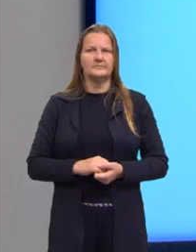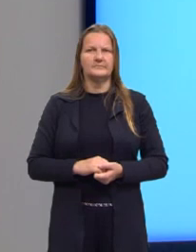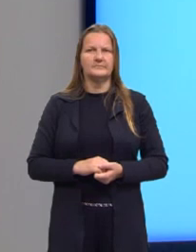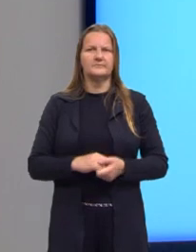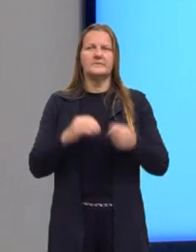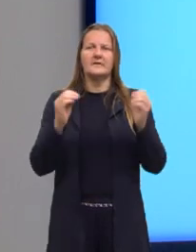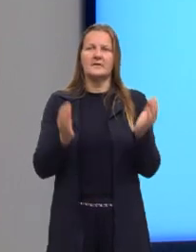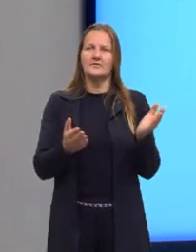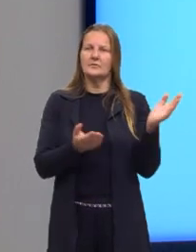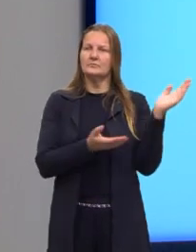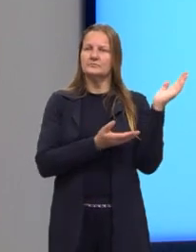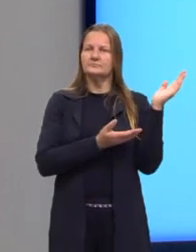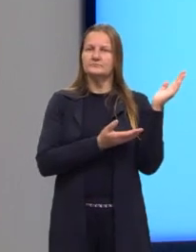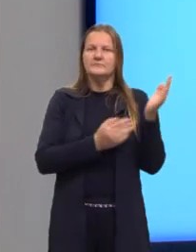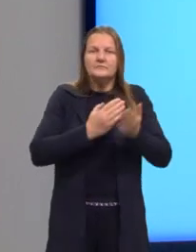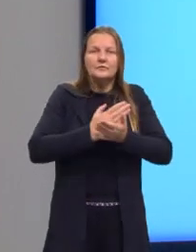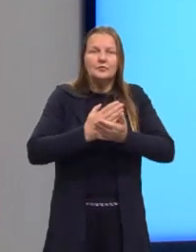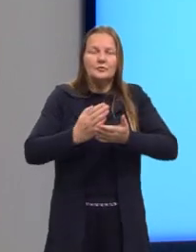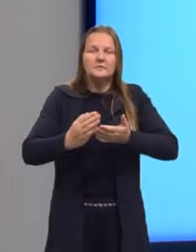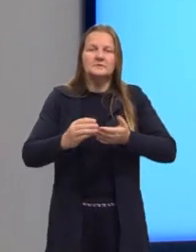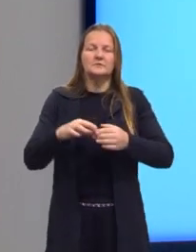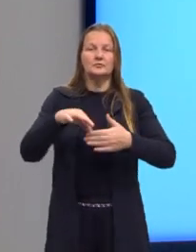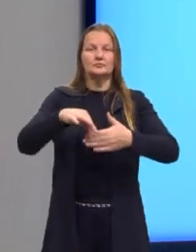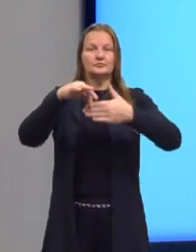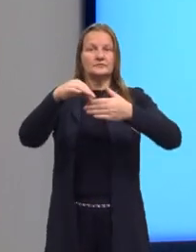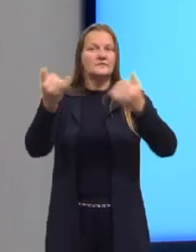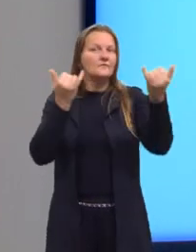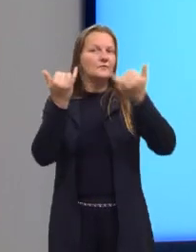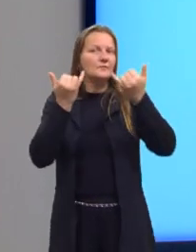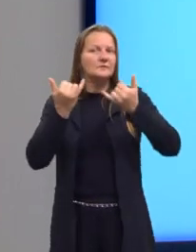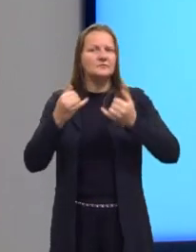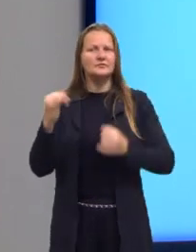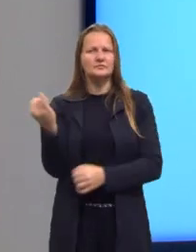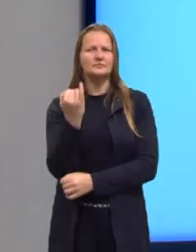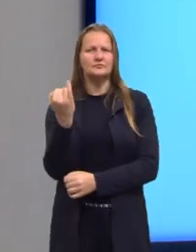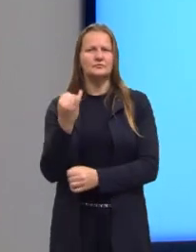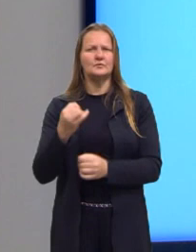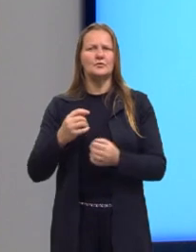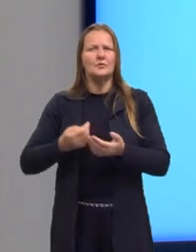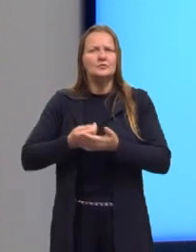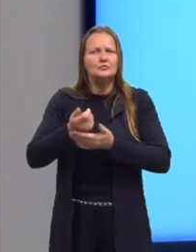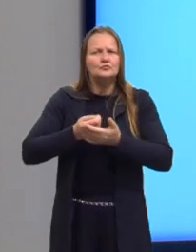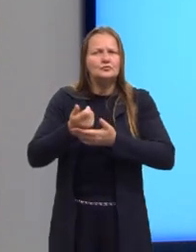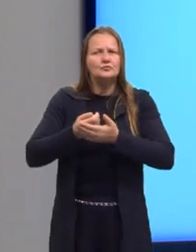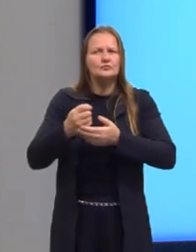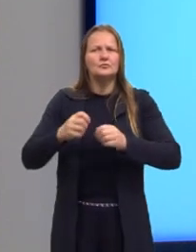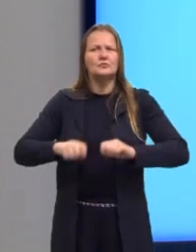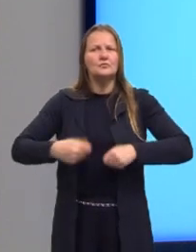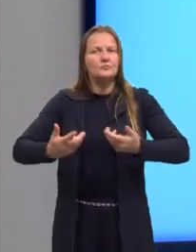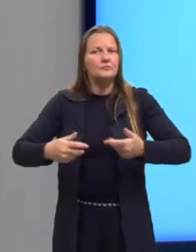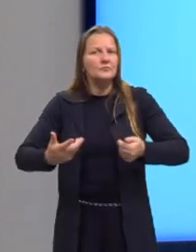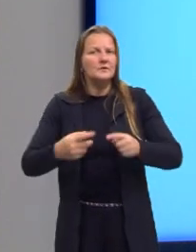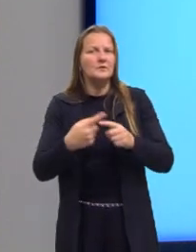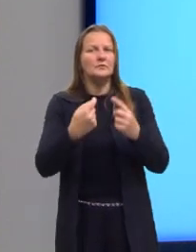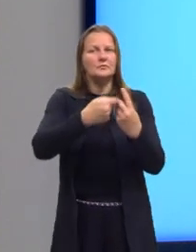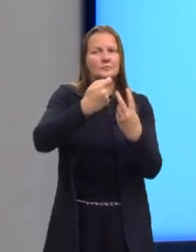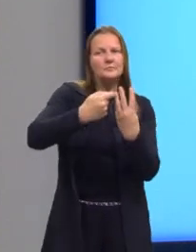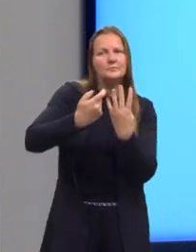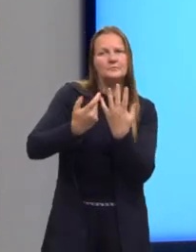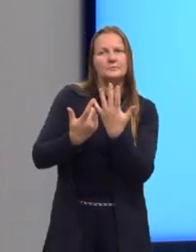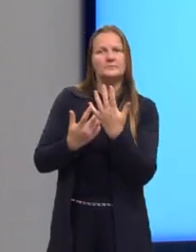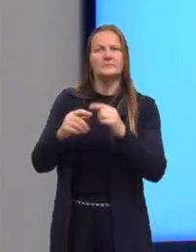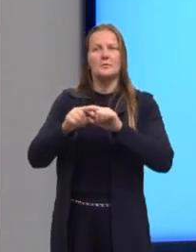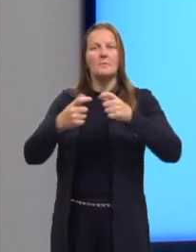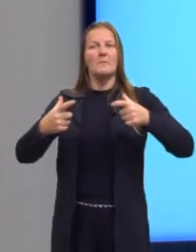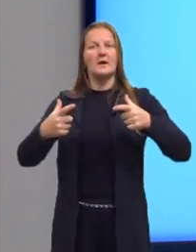Aqui, então, nós vamos iniciar. Destaquei as informações que nós temos, os gastos referentes a cada mês, o